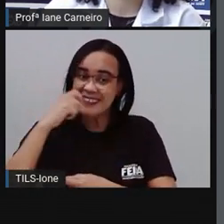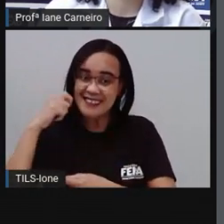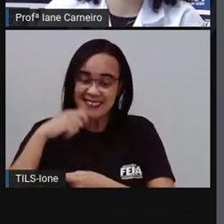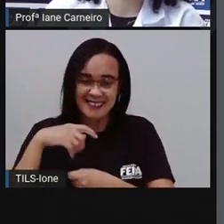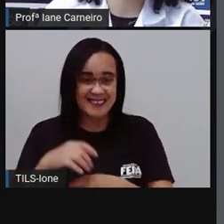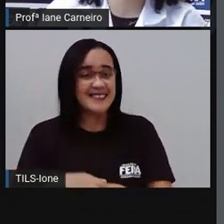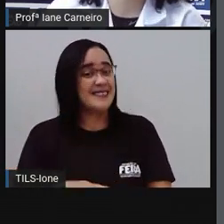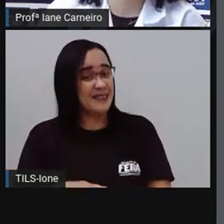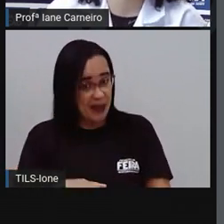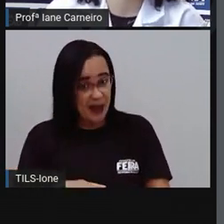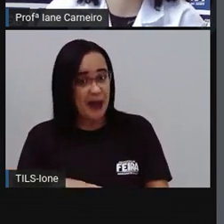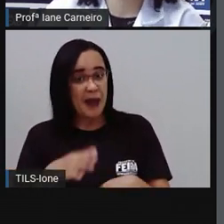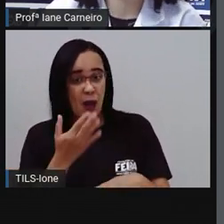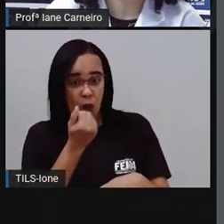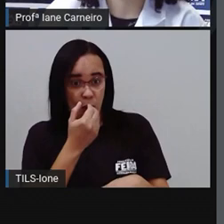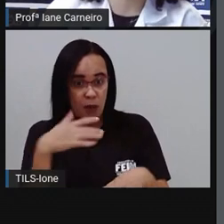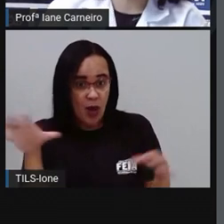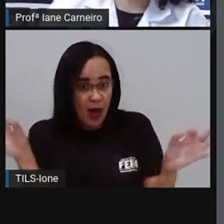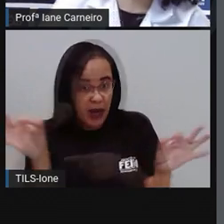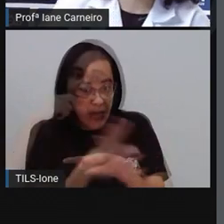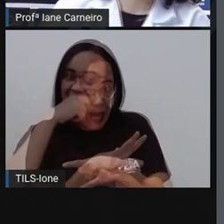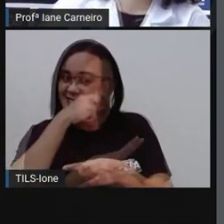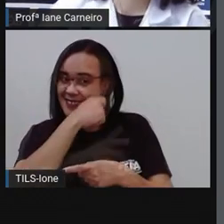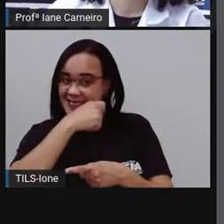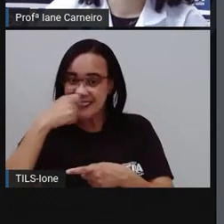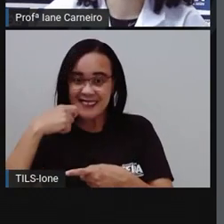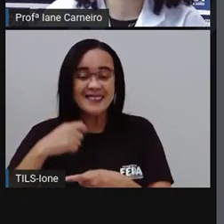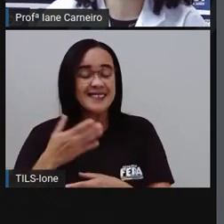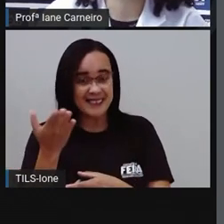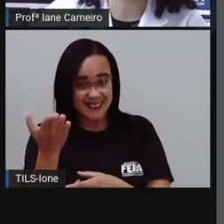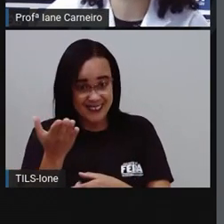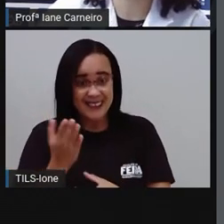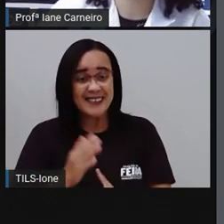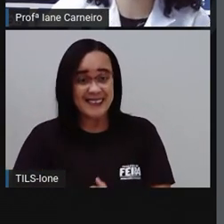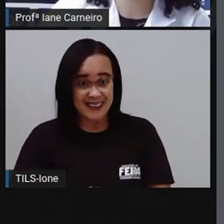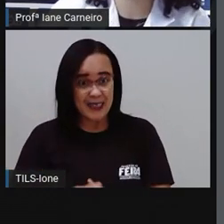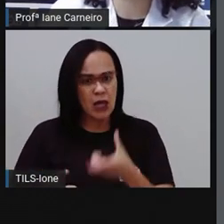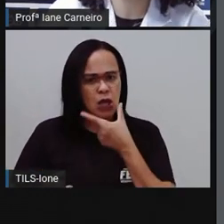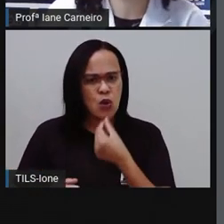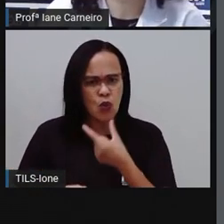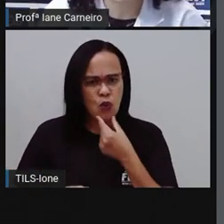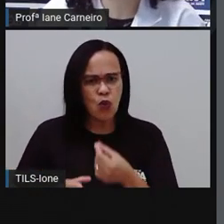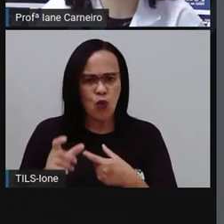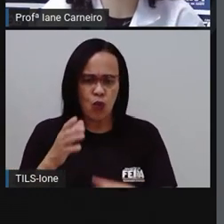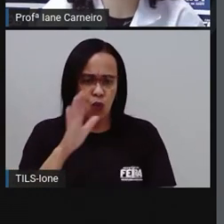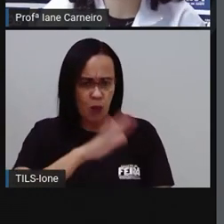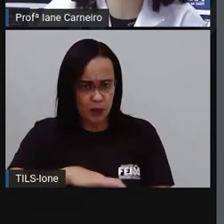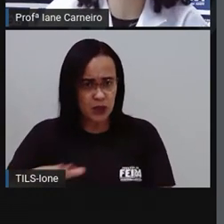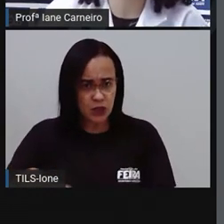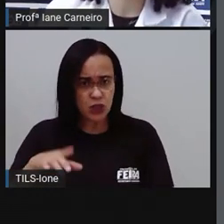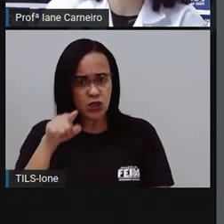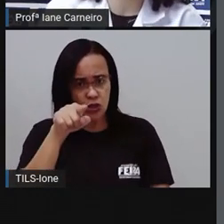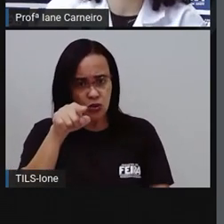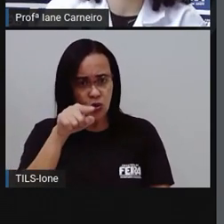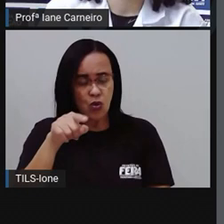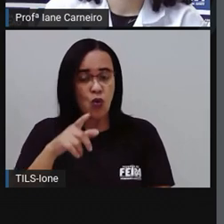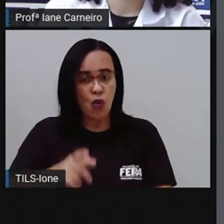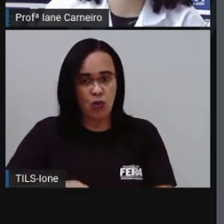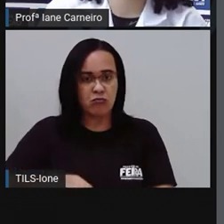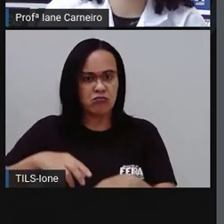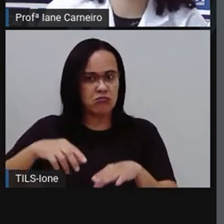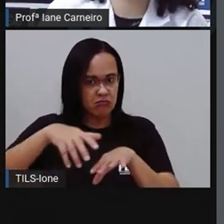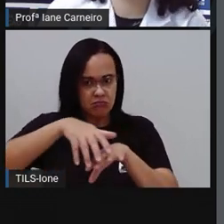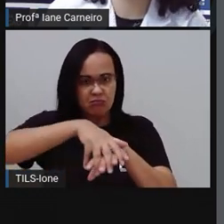Lavar as mãos e depois escovar o dente. Tchilimpim, quando está fora de casa, só anda calçado.